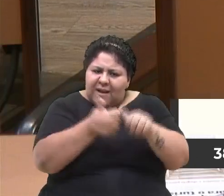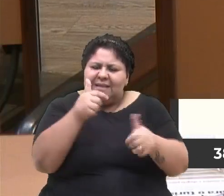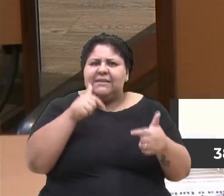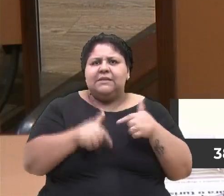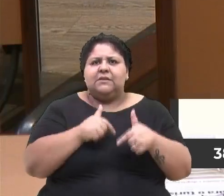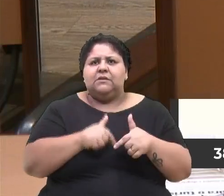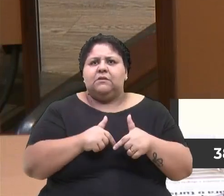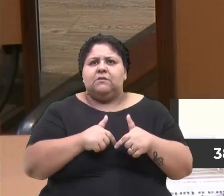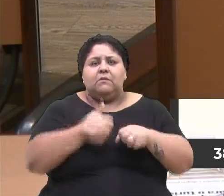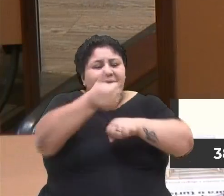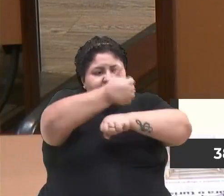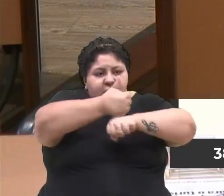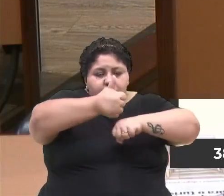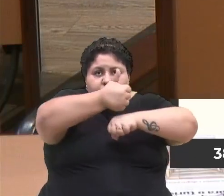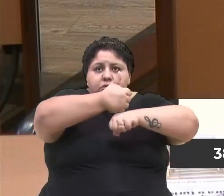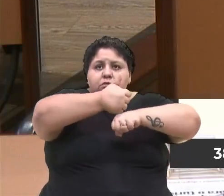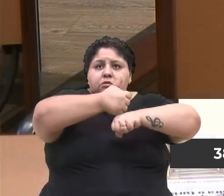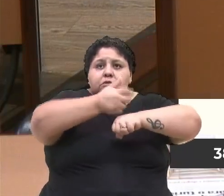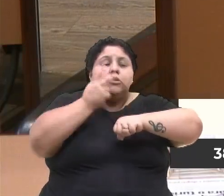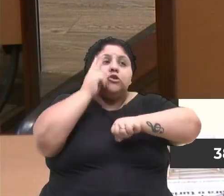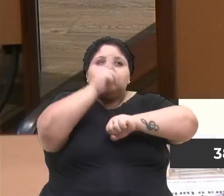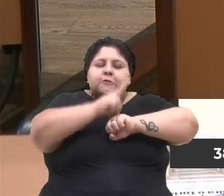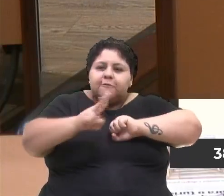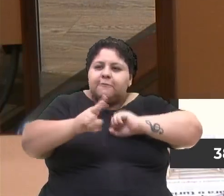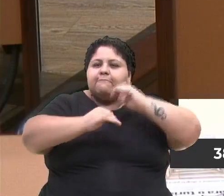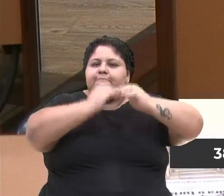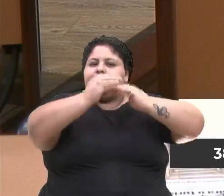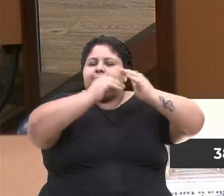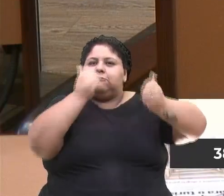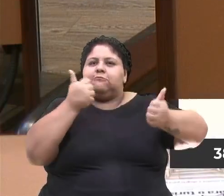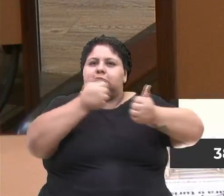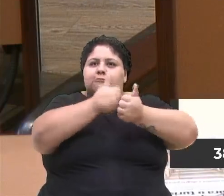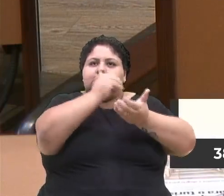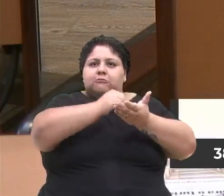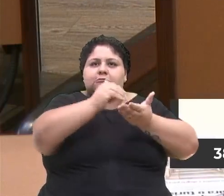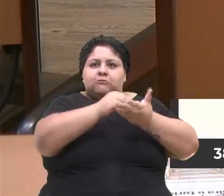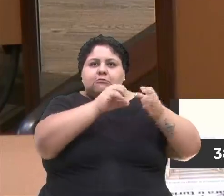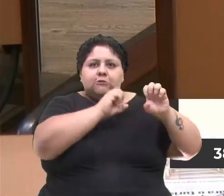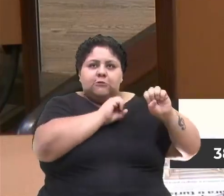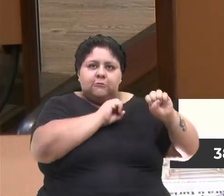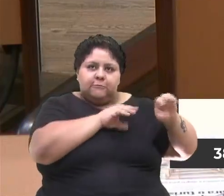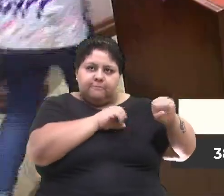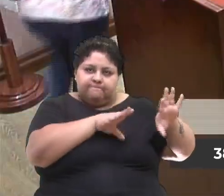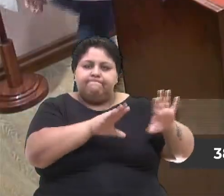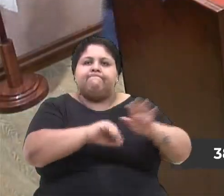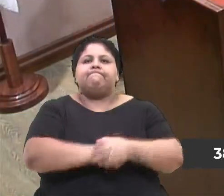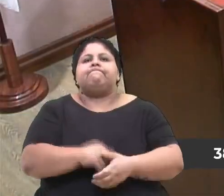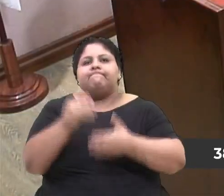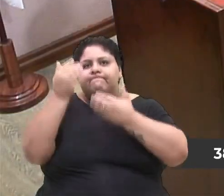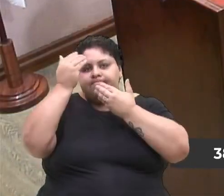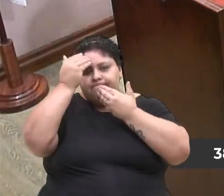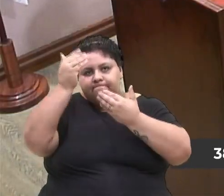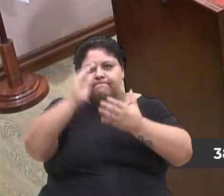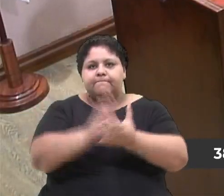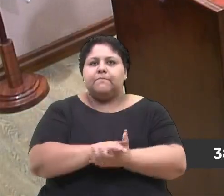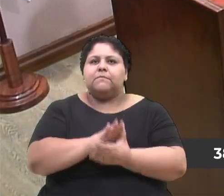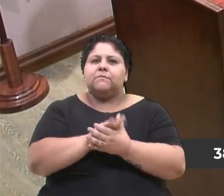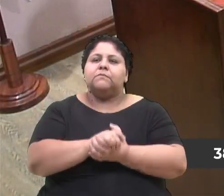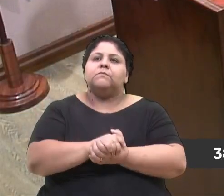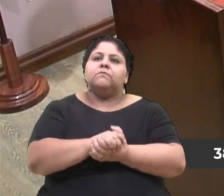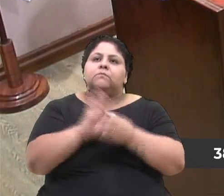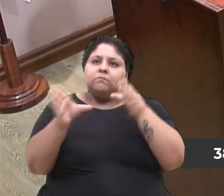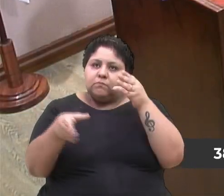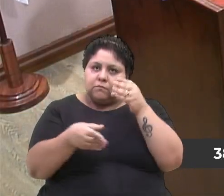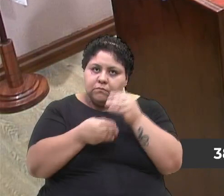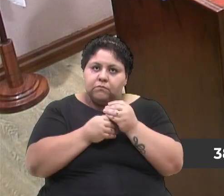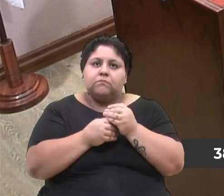esses monitores, que é o que nós vínhamos construindo com a secretária de Educação, Sandra Negri. Agradeço, vereadora, a sua parte. Vou